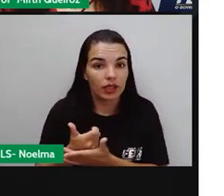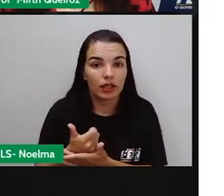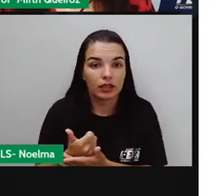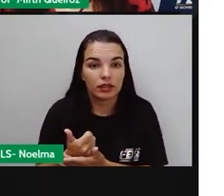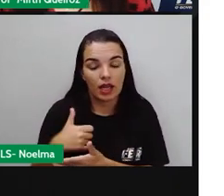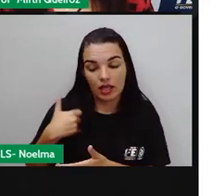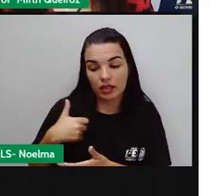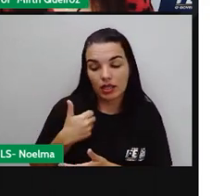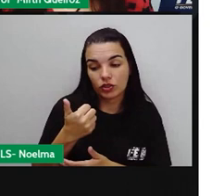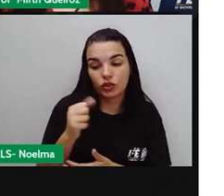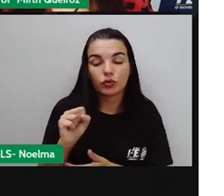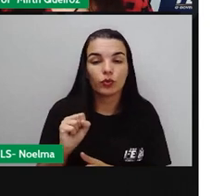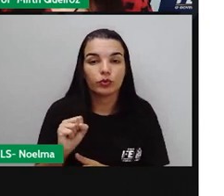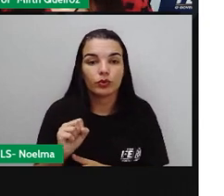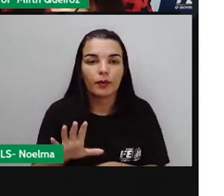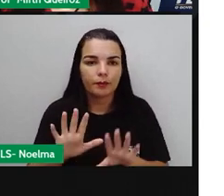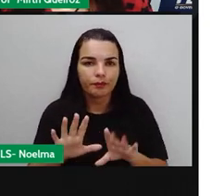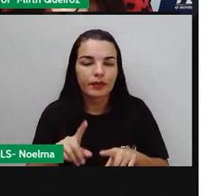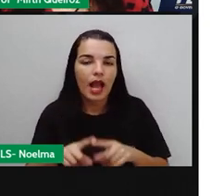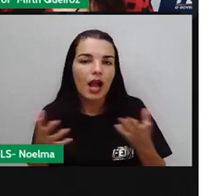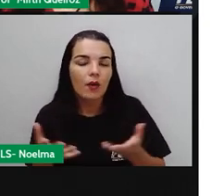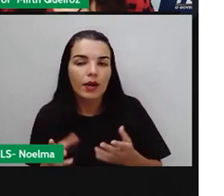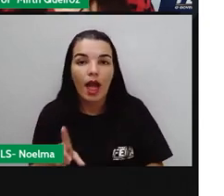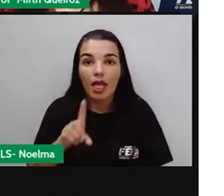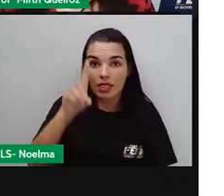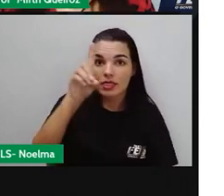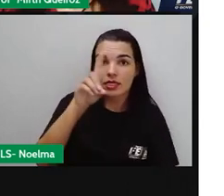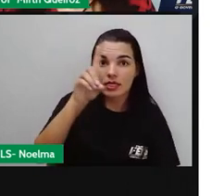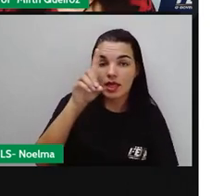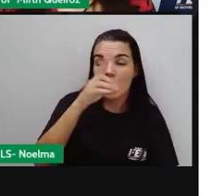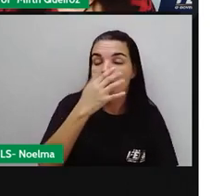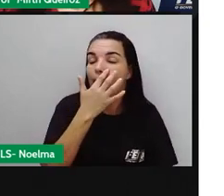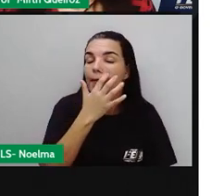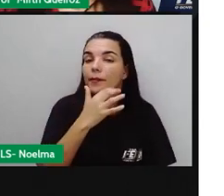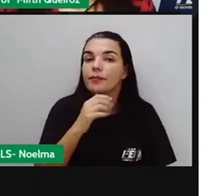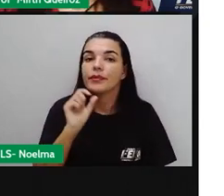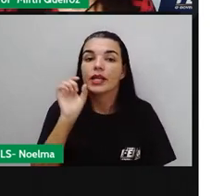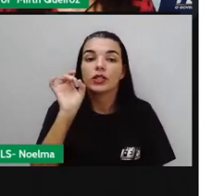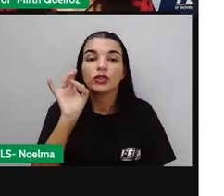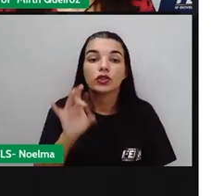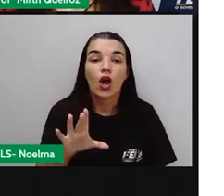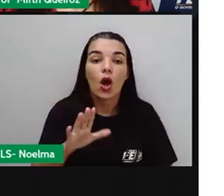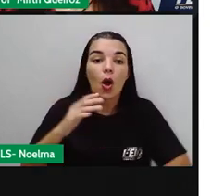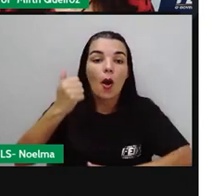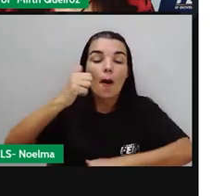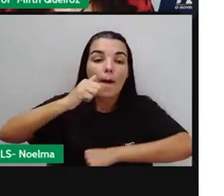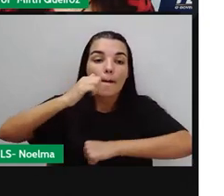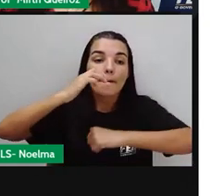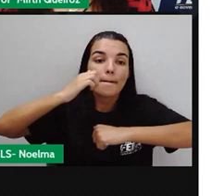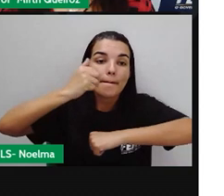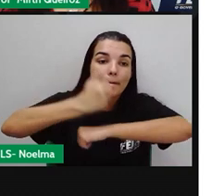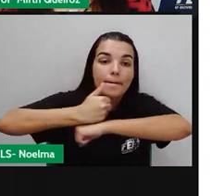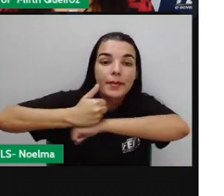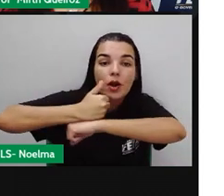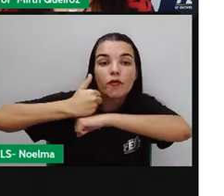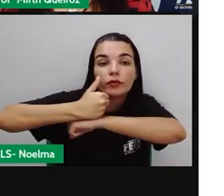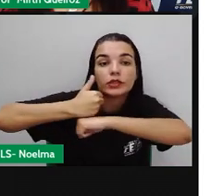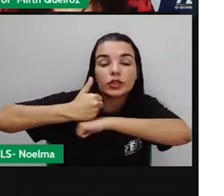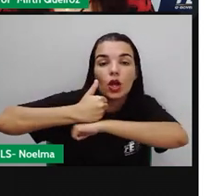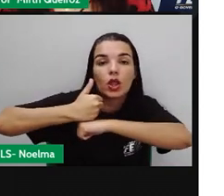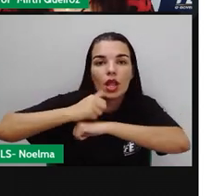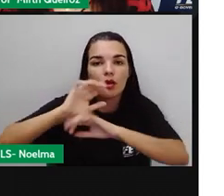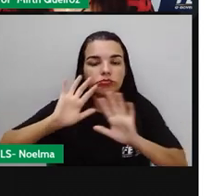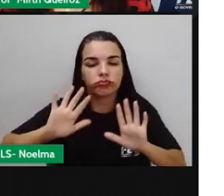classe D já é uma classe mais profissional. A venda, ela é proibida para menores de 18 anos, em qualquer